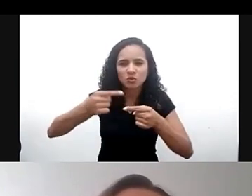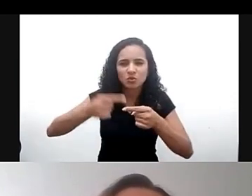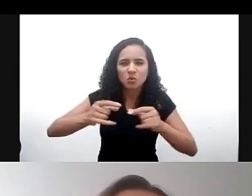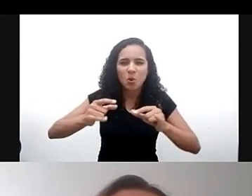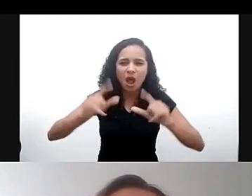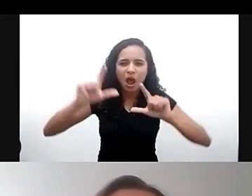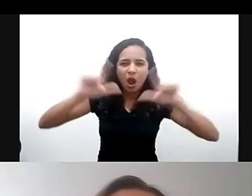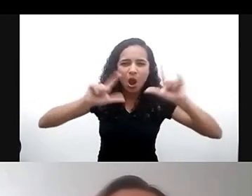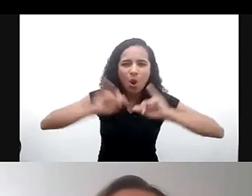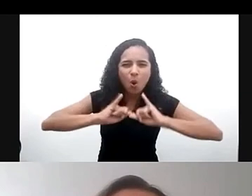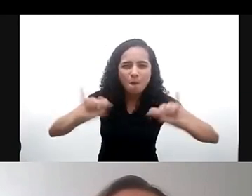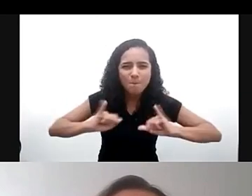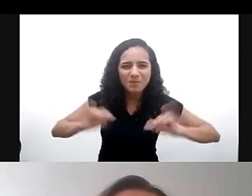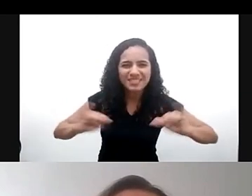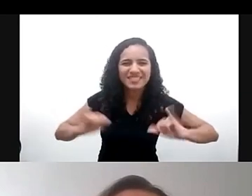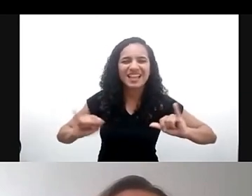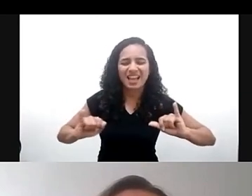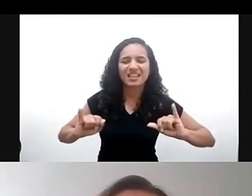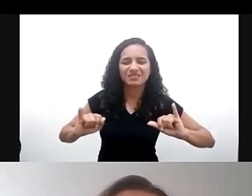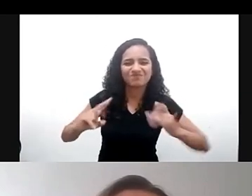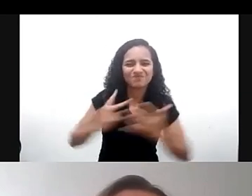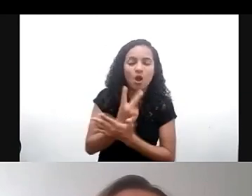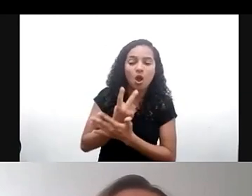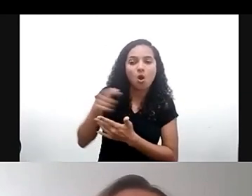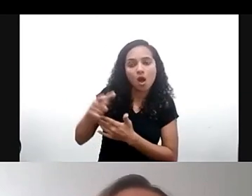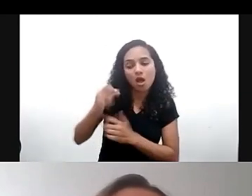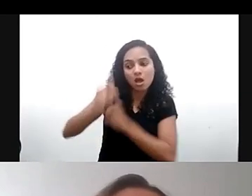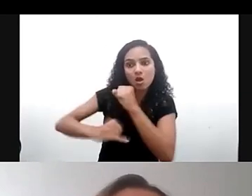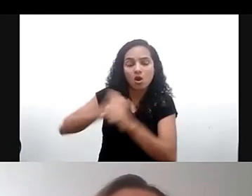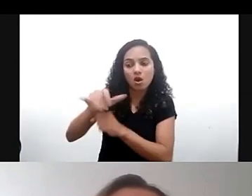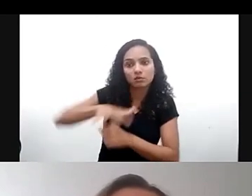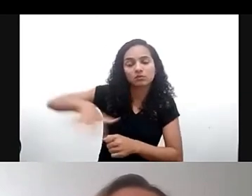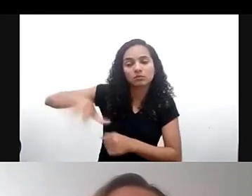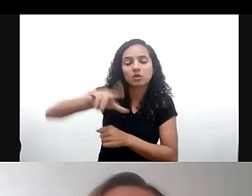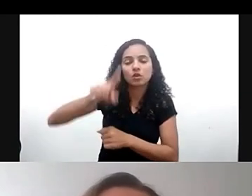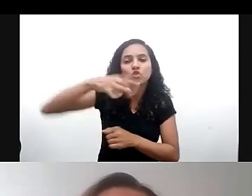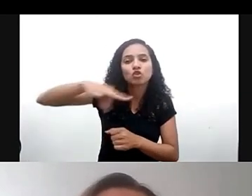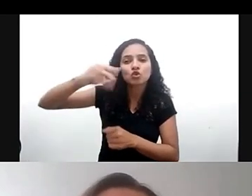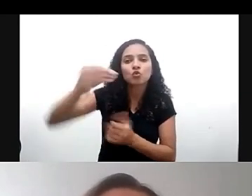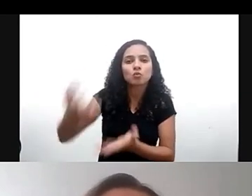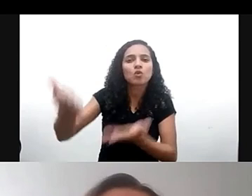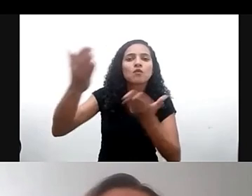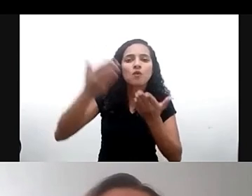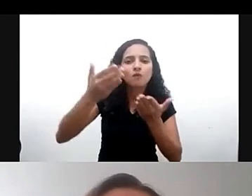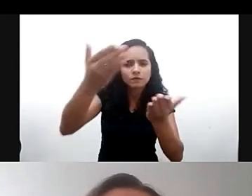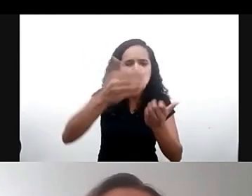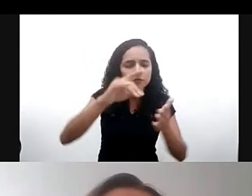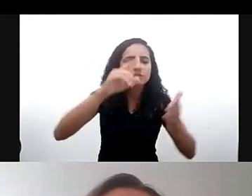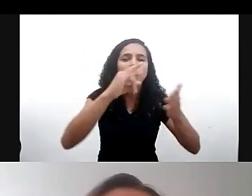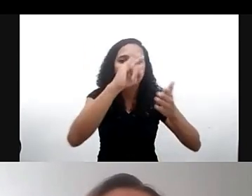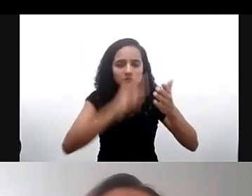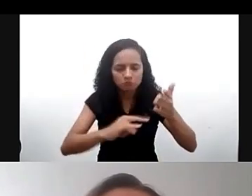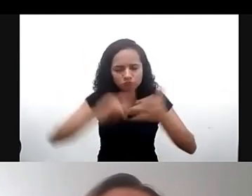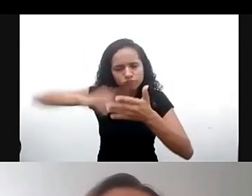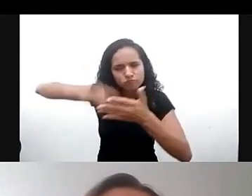publicidade infantil inclusive agora no mundo digital então a gente convida todas vocês e todos vocês que possam assinar a nossa newsletter e